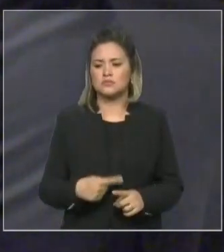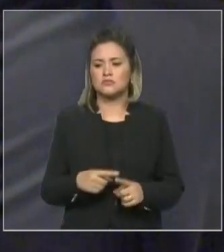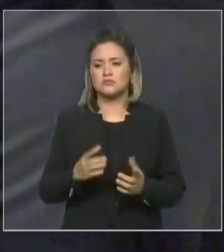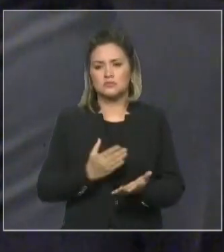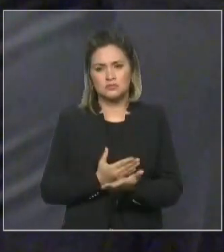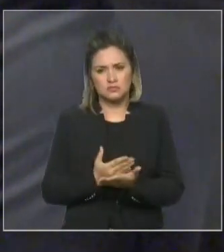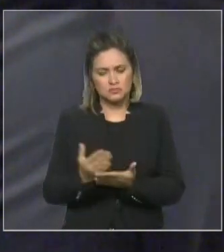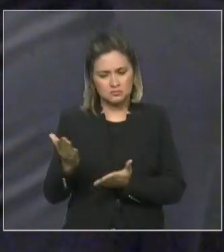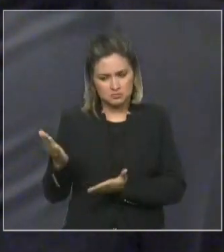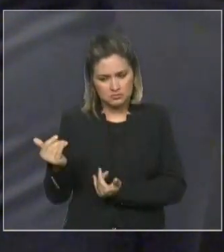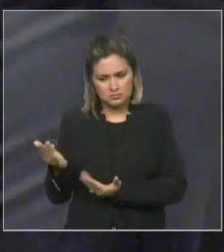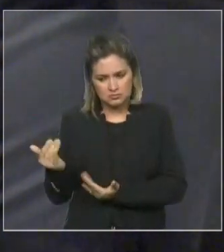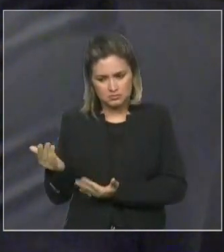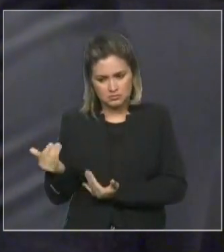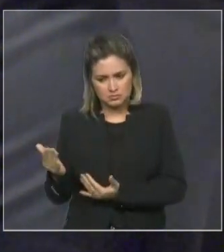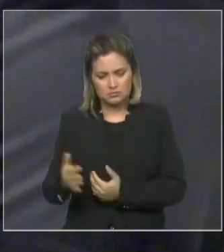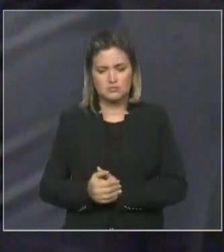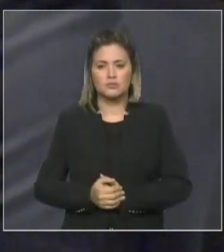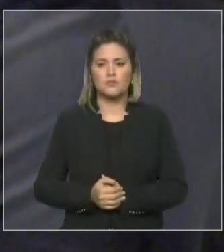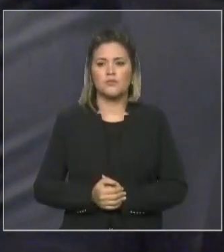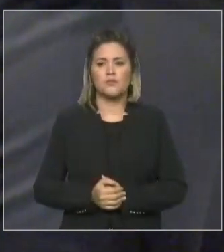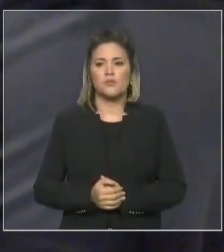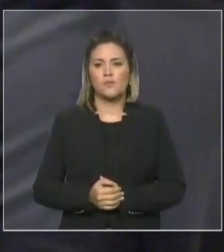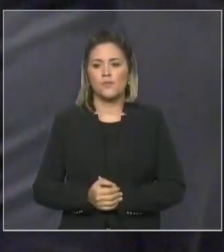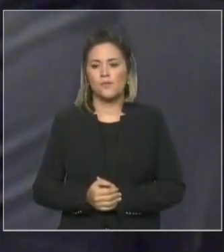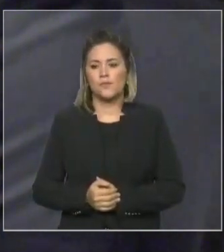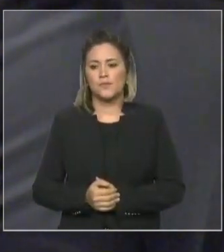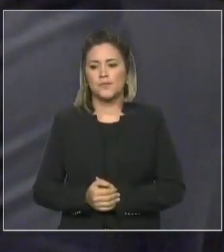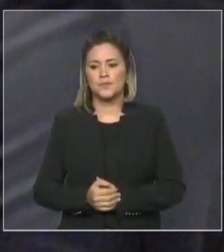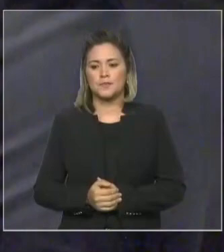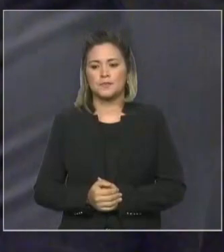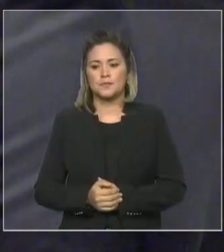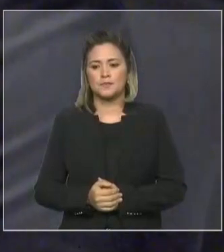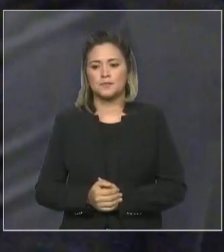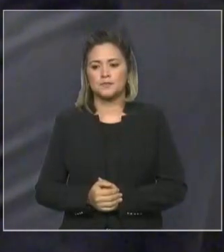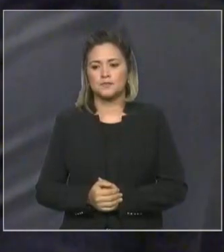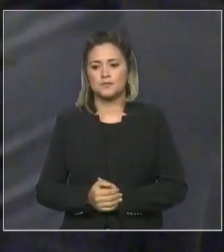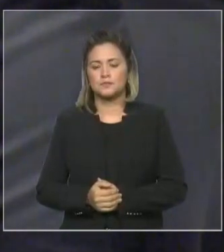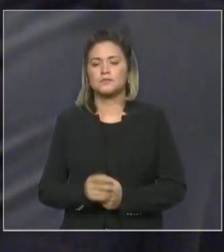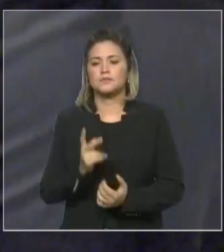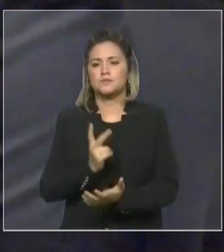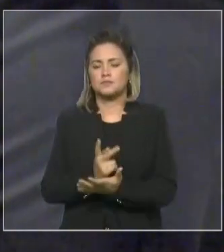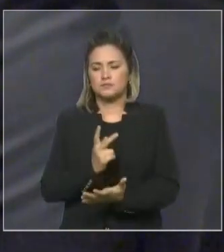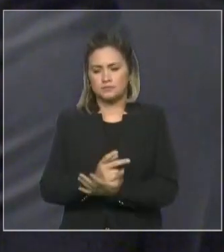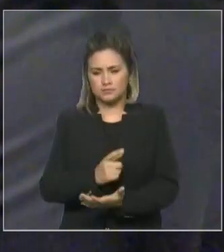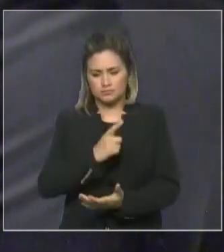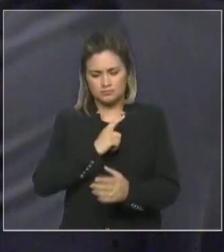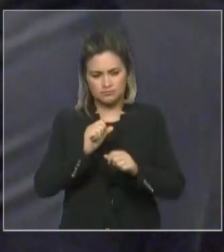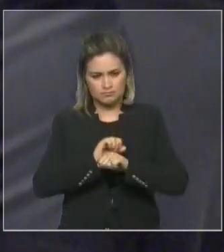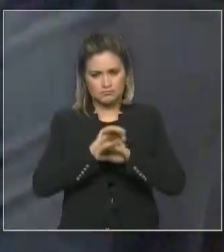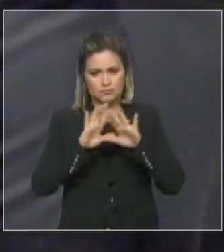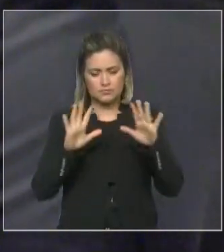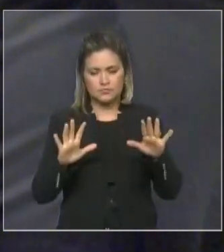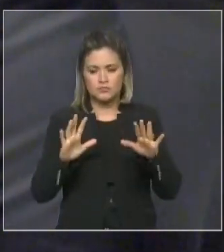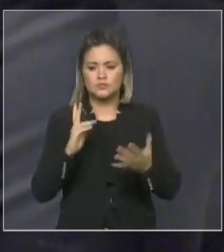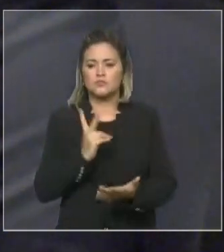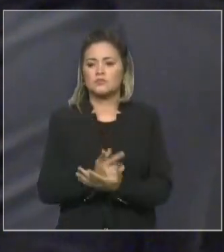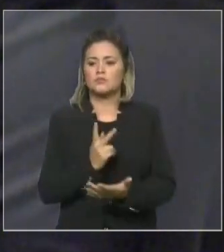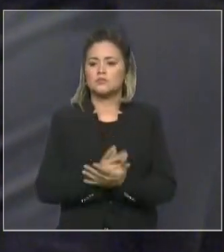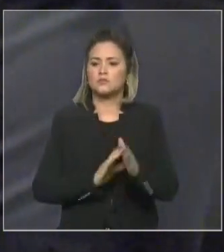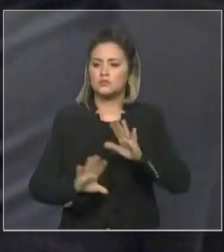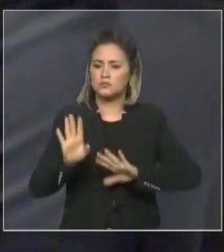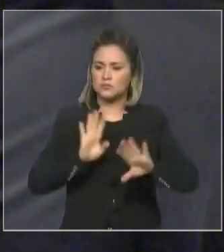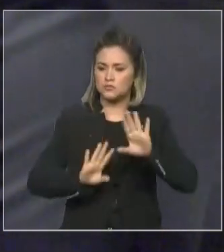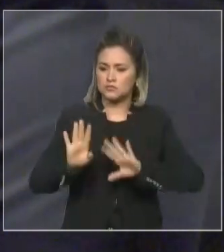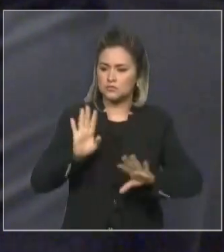e foi uma pessoa que, independente das posições políticas, que sempre assumiu de forma muito clara, de forma muito transparente, o que sempre preservou foi, acima de tudo,